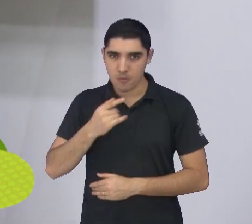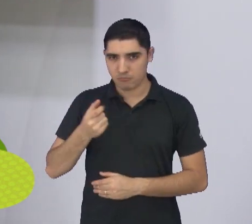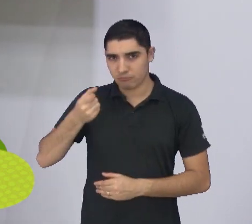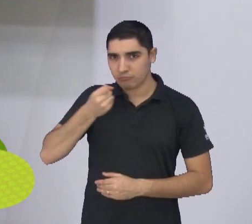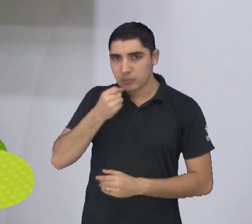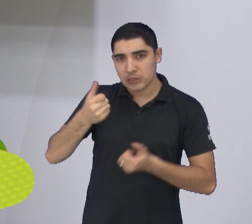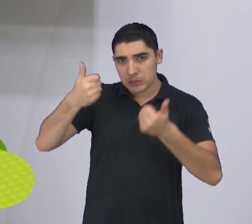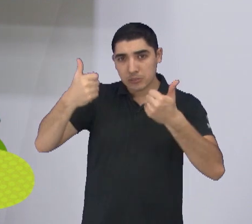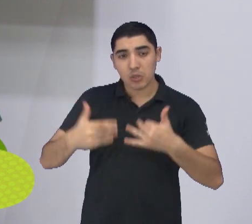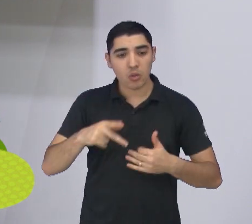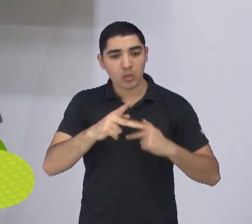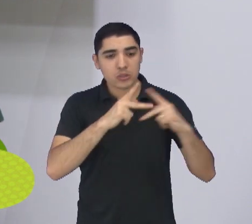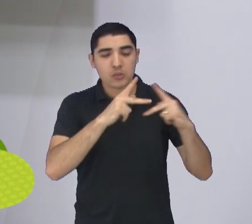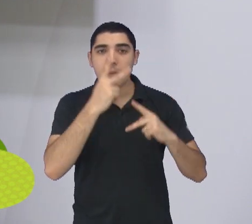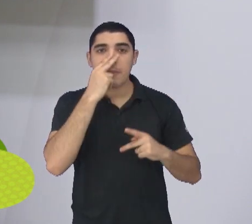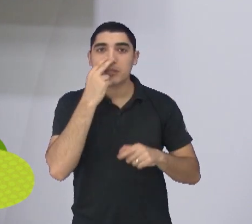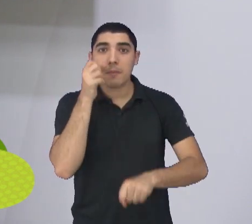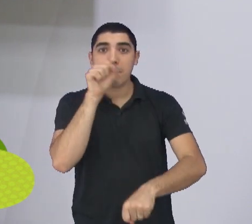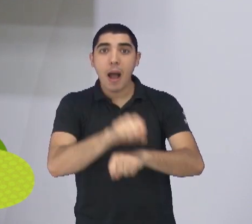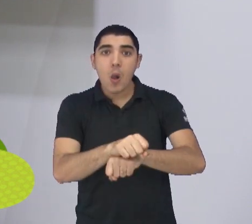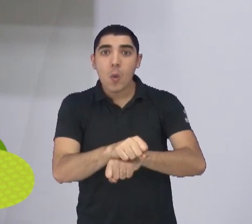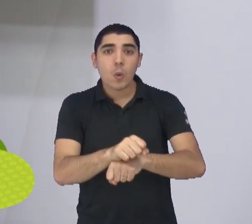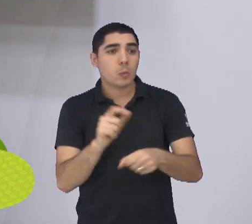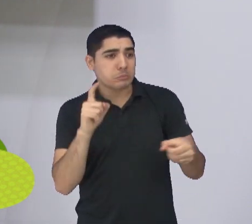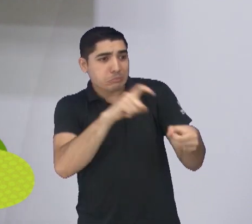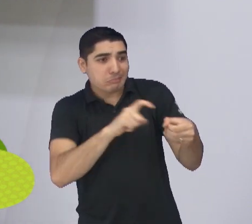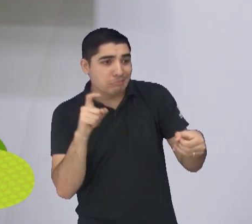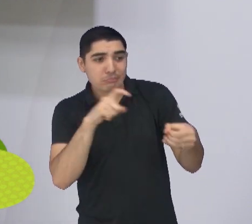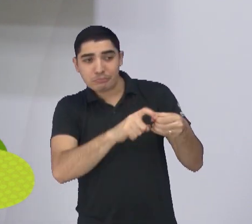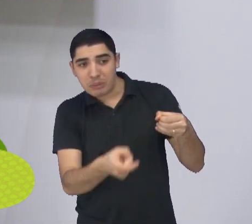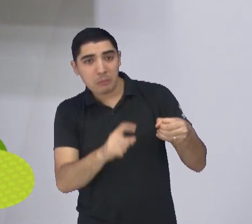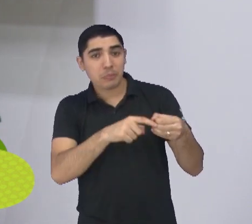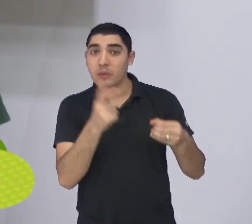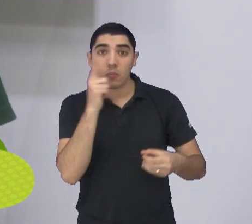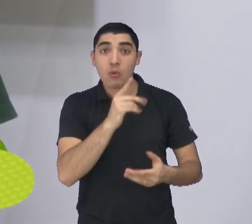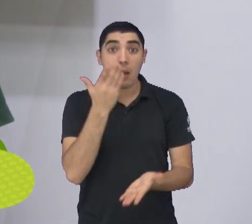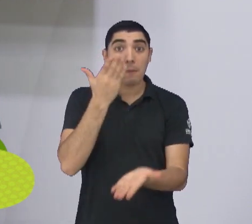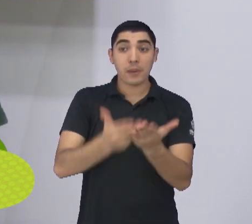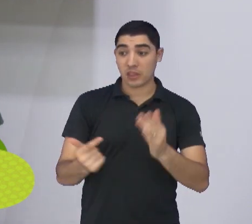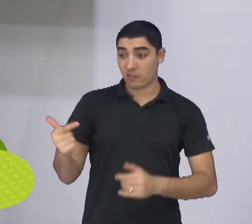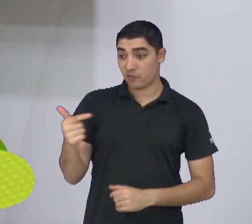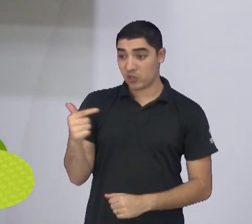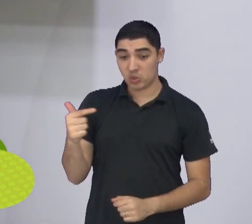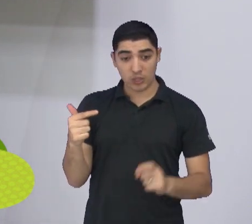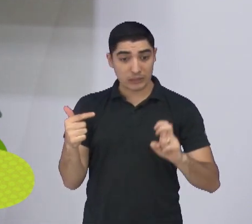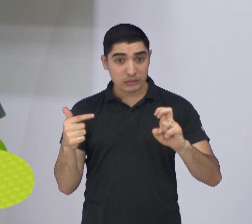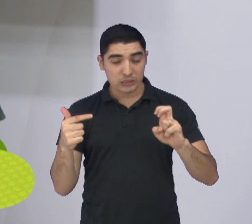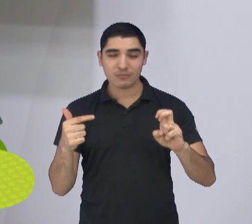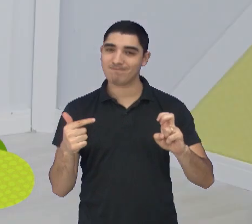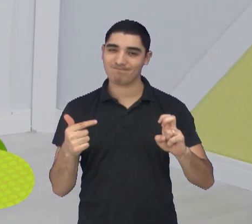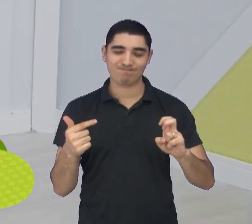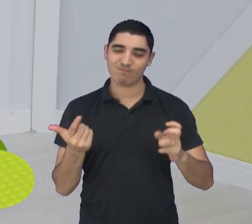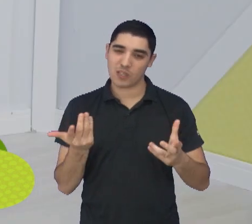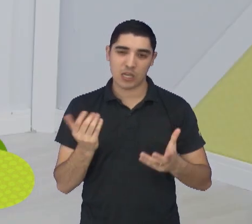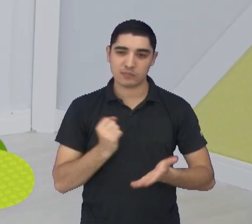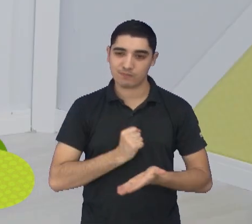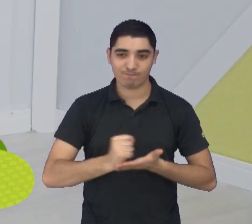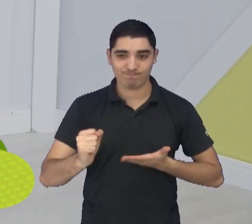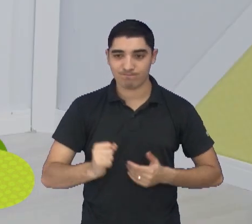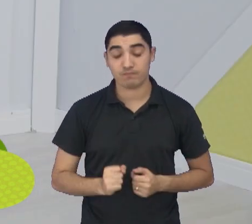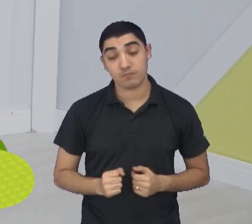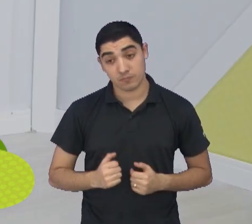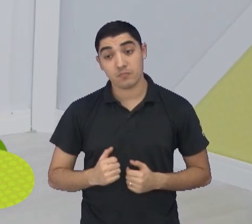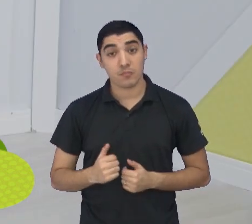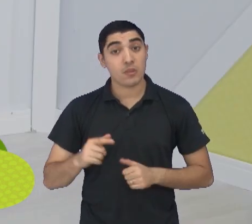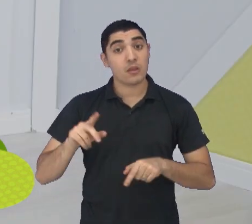time do São José parou, o ataque não fez mais nada. E tomou de 22 a 5 no segundo quarto e aí não tinha como segurar. Você ficar dentro de um